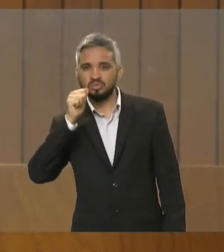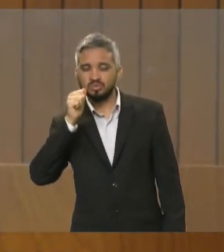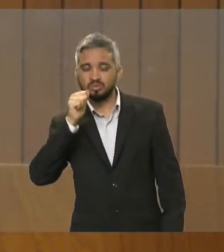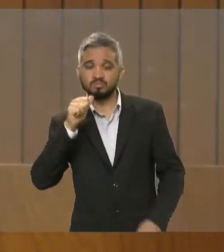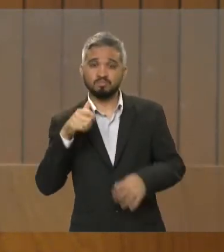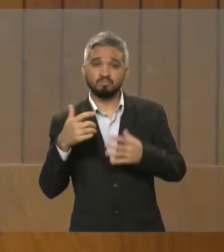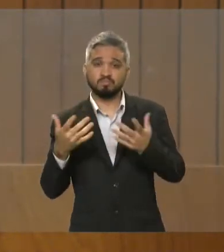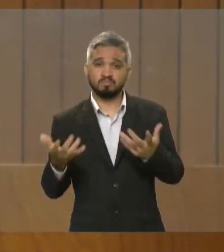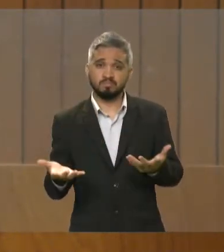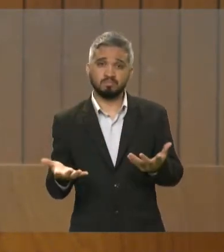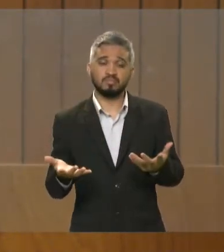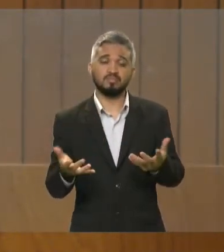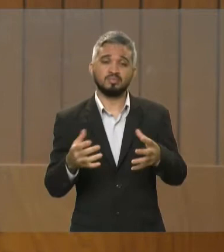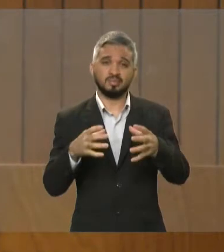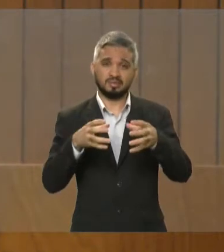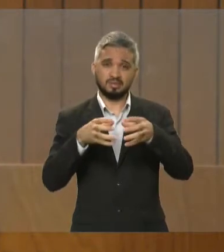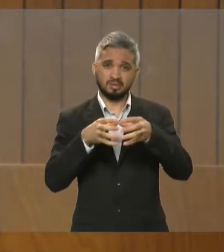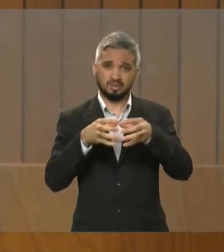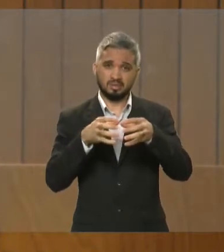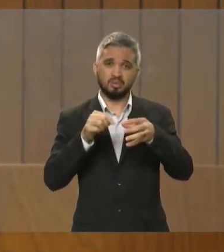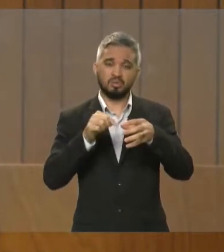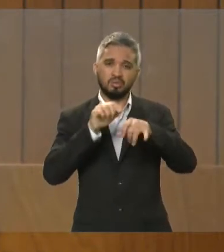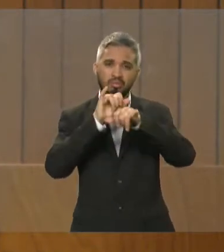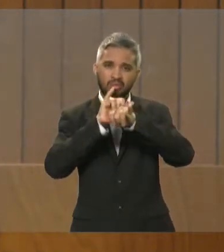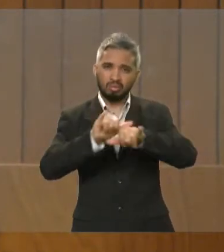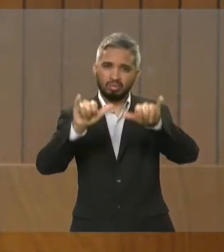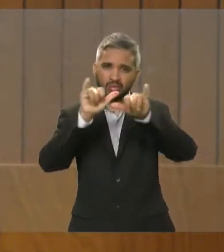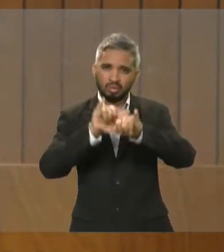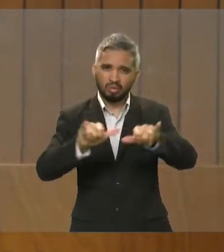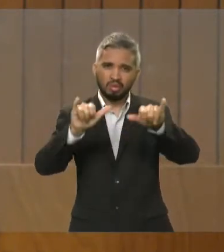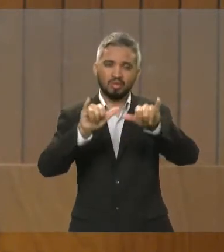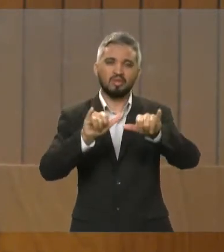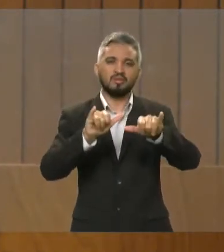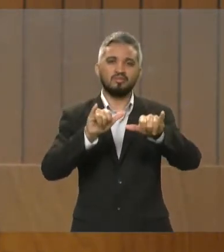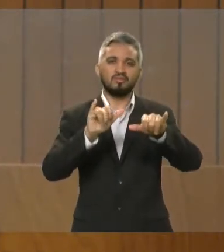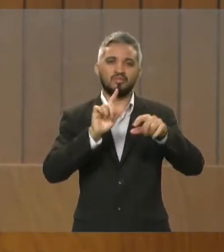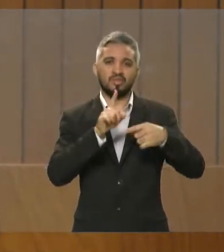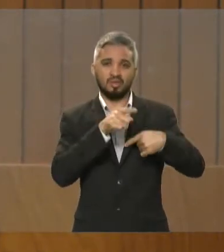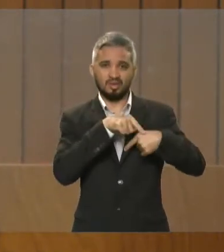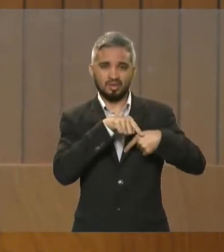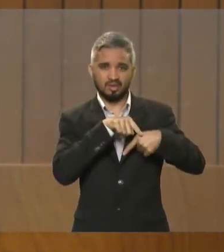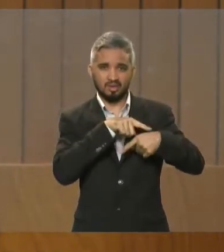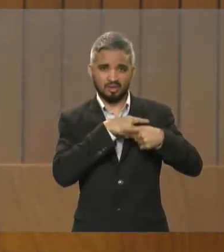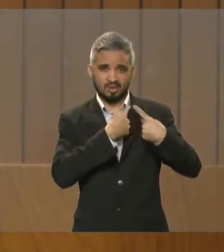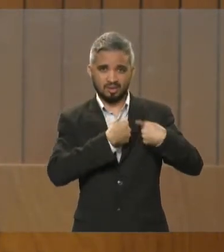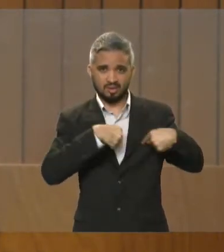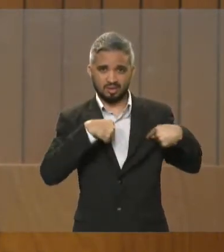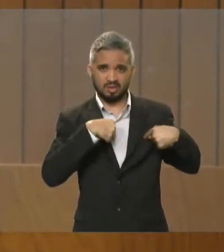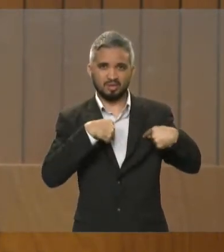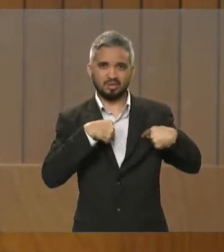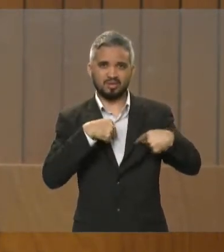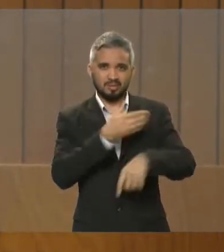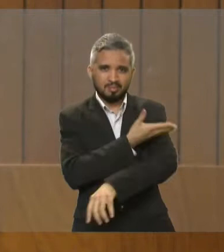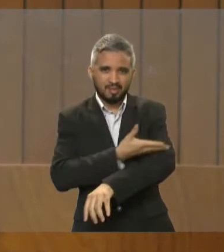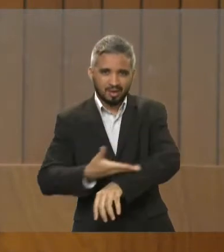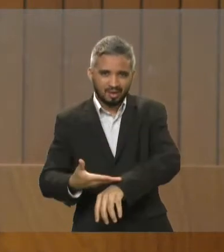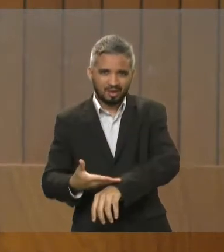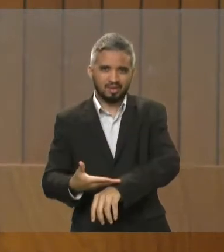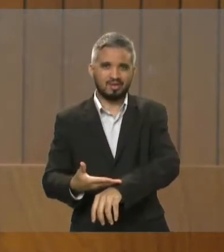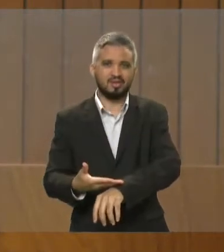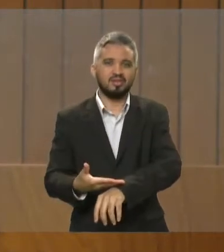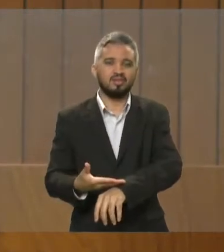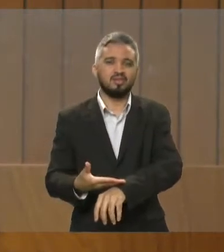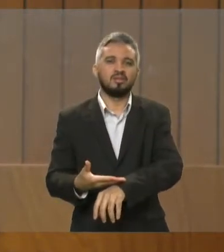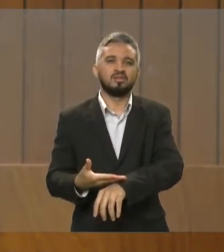campanha Laço Branco, e que envolve os homens, aquilo que eu sempre falo, não se